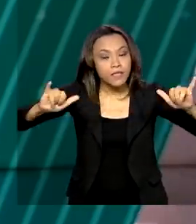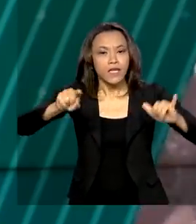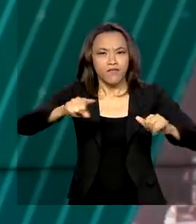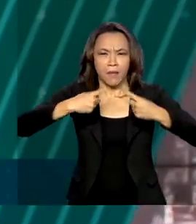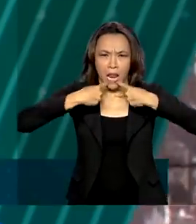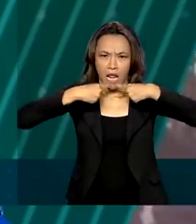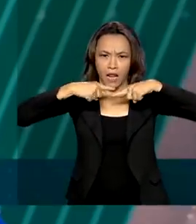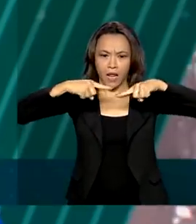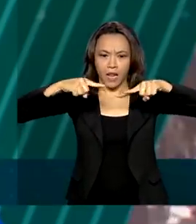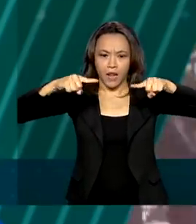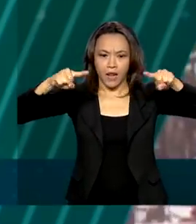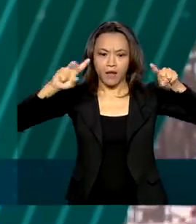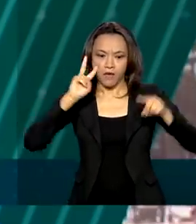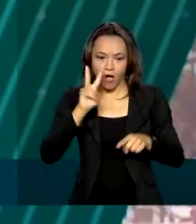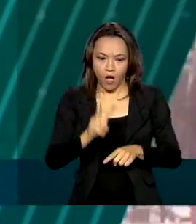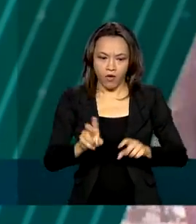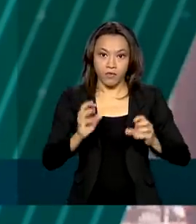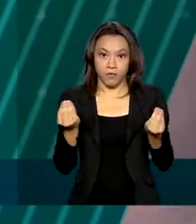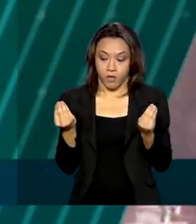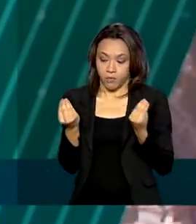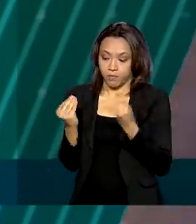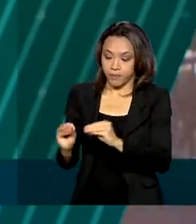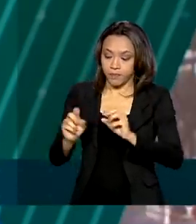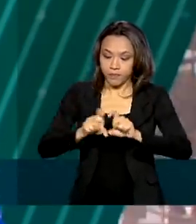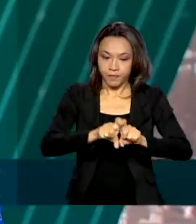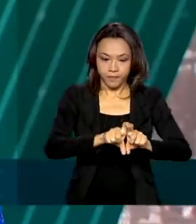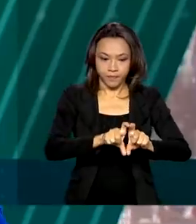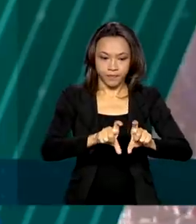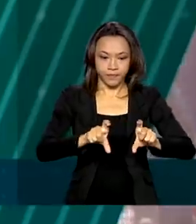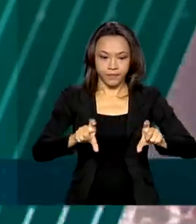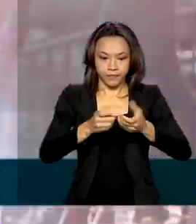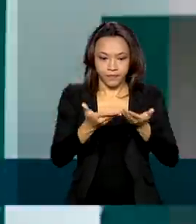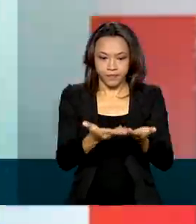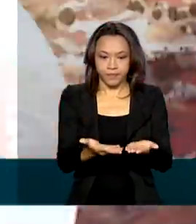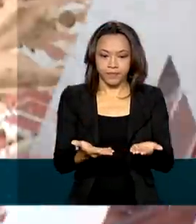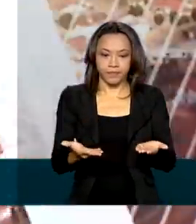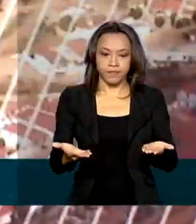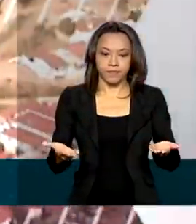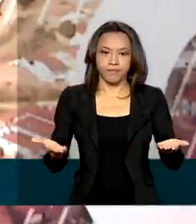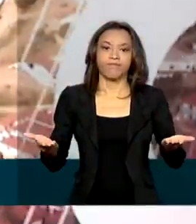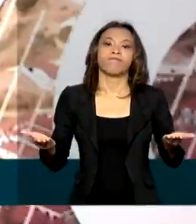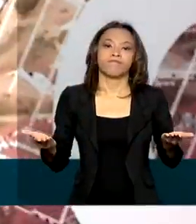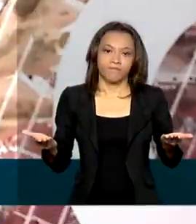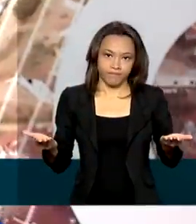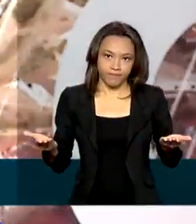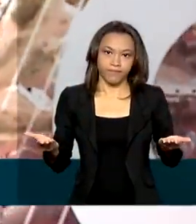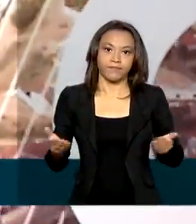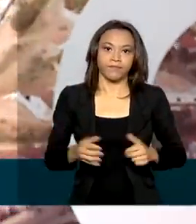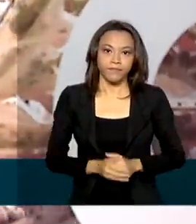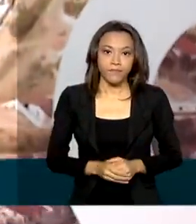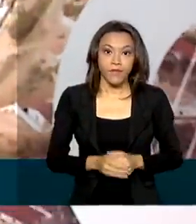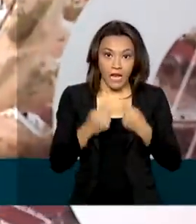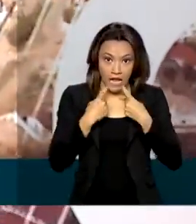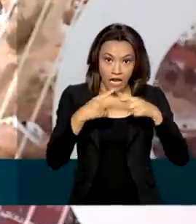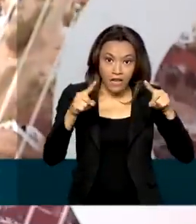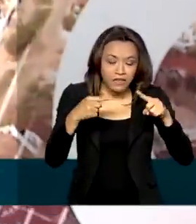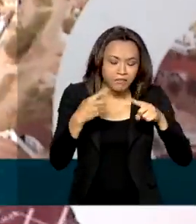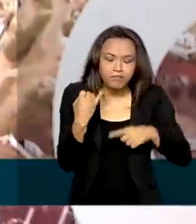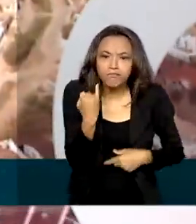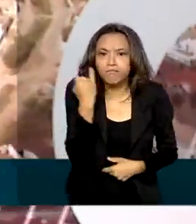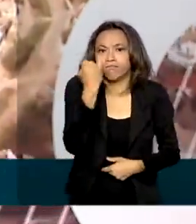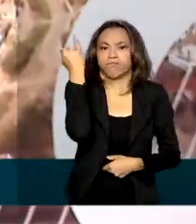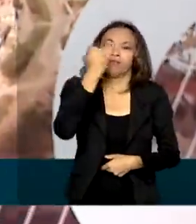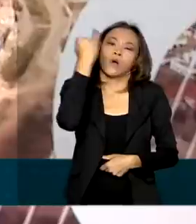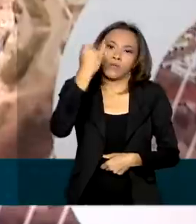enviadas no e-mail vacinapiratacncp arroba mj.gov.br. As denúncias são importantes